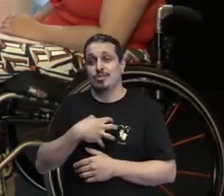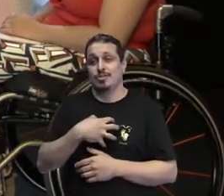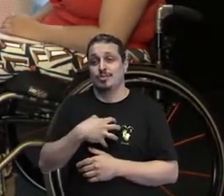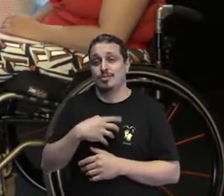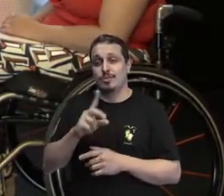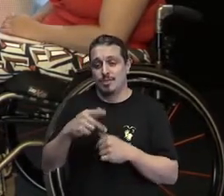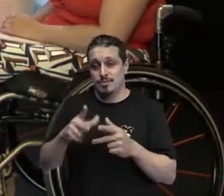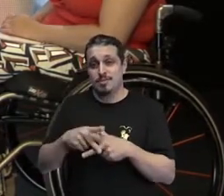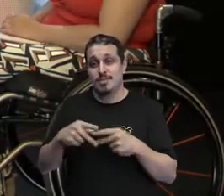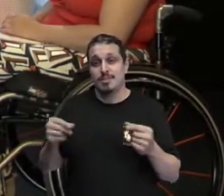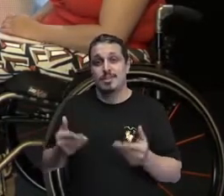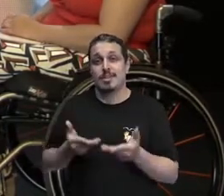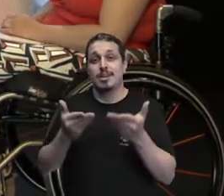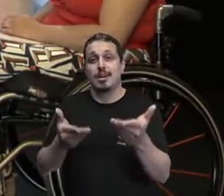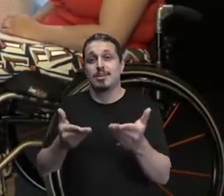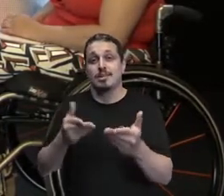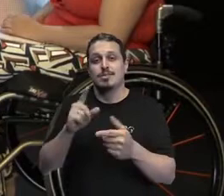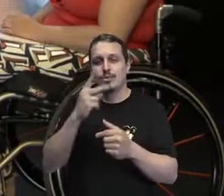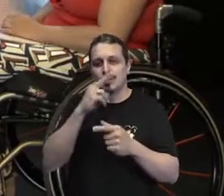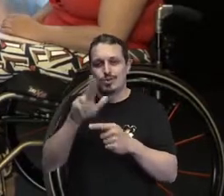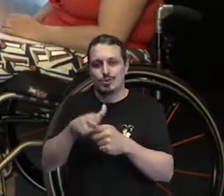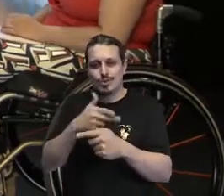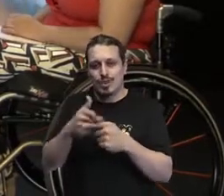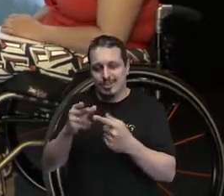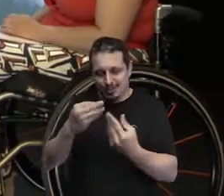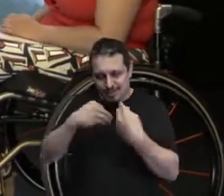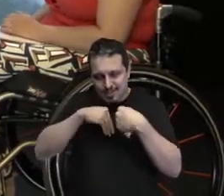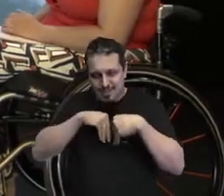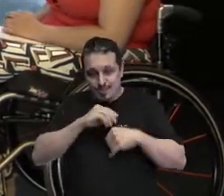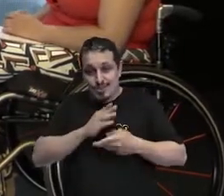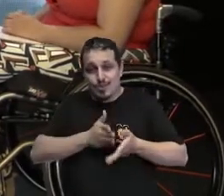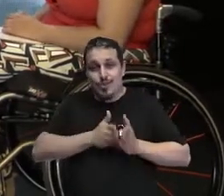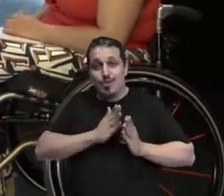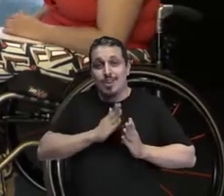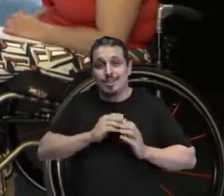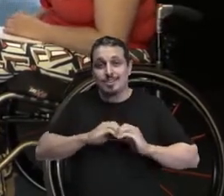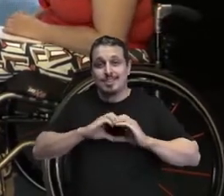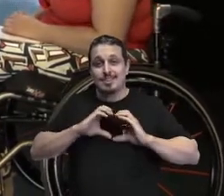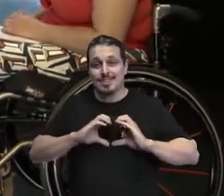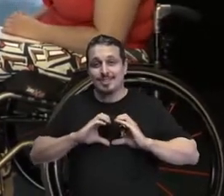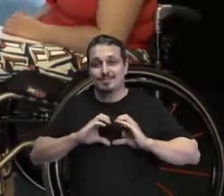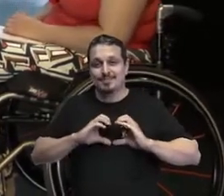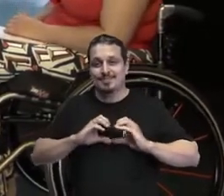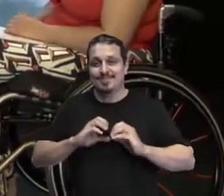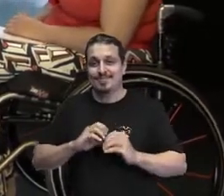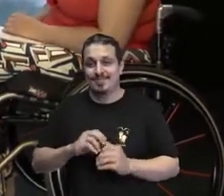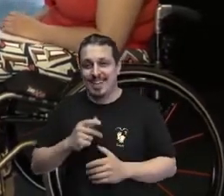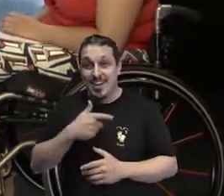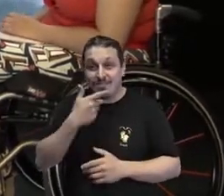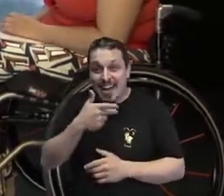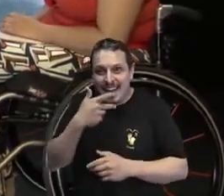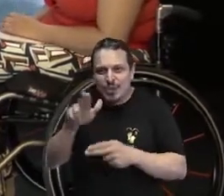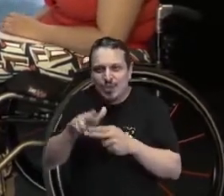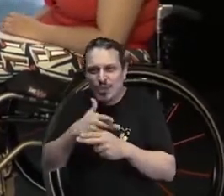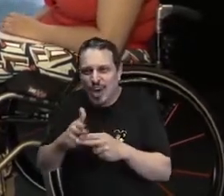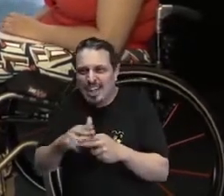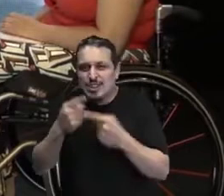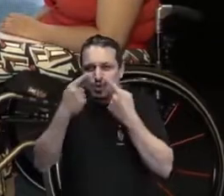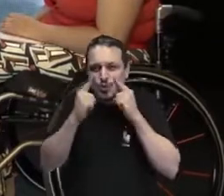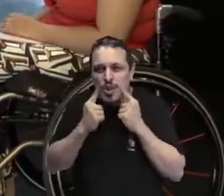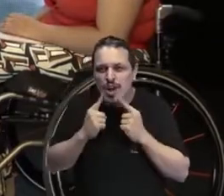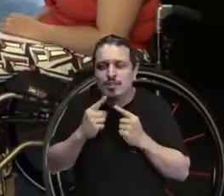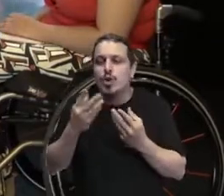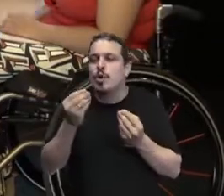presentinho. Tipo um chocolate no teu coração, sabe? Chocolate de choro. Eu não sei se você é emotiva,